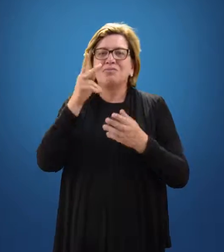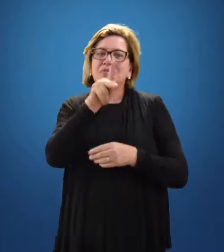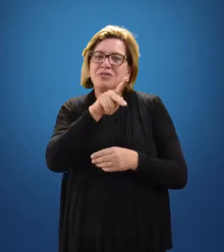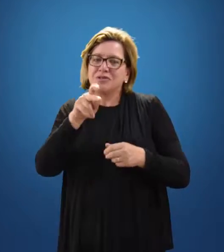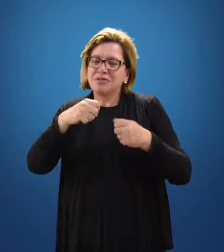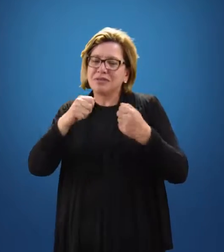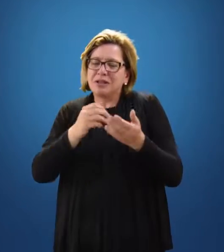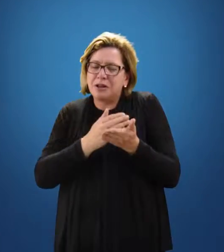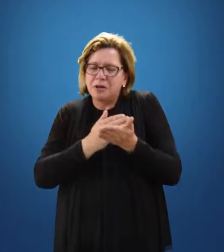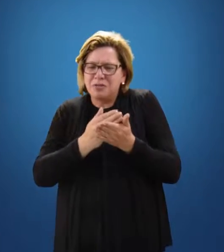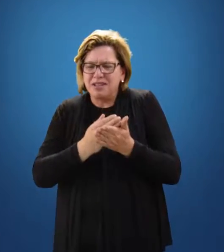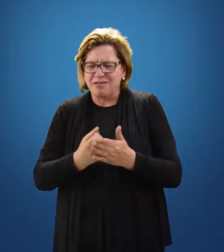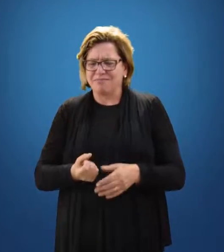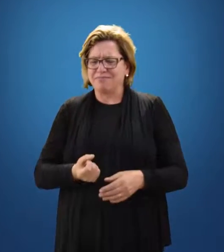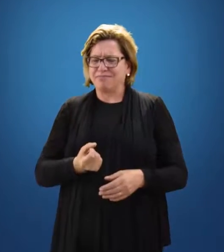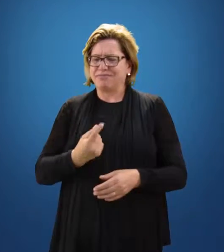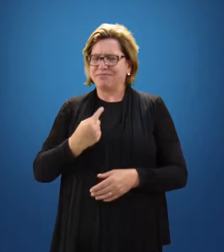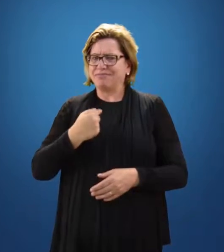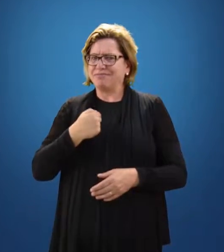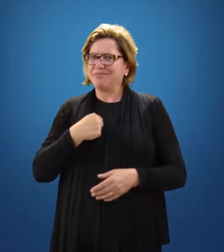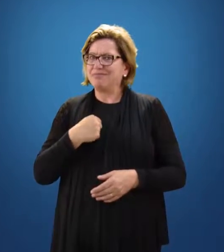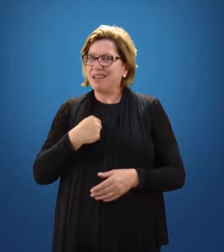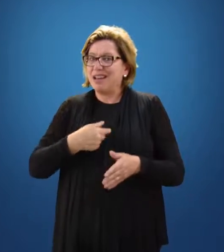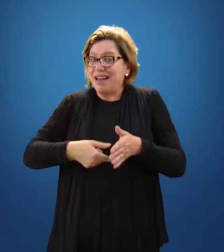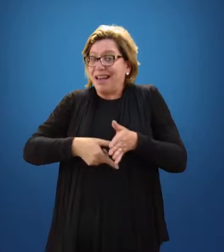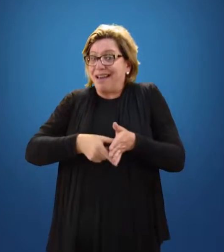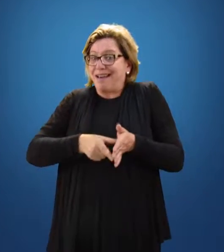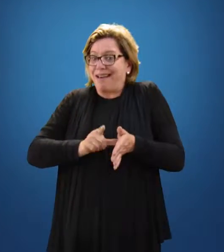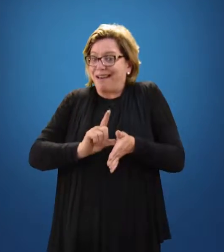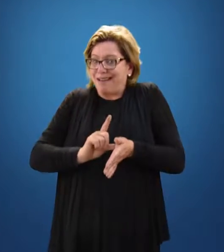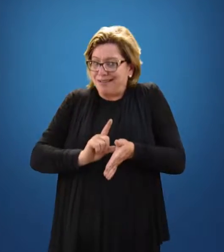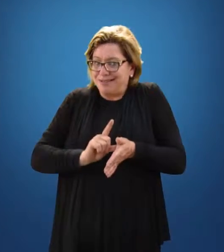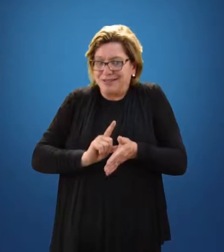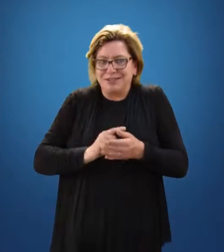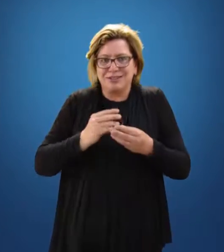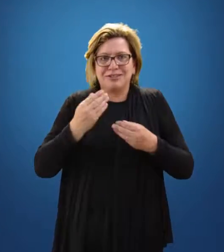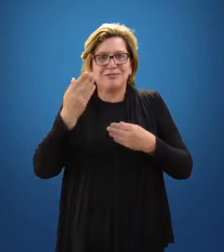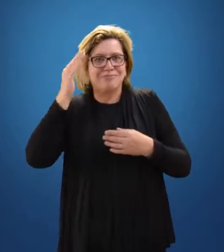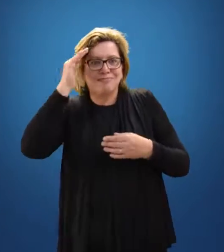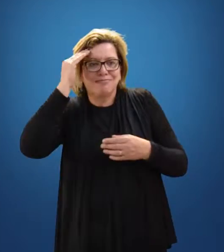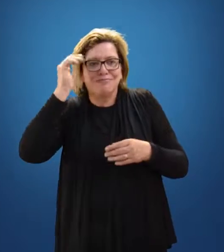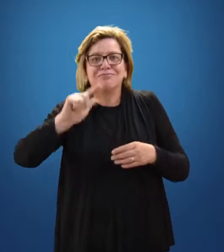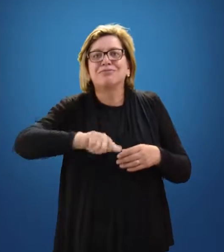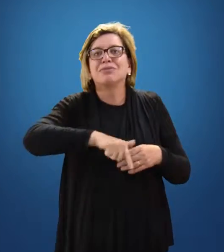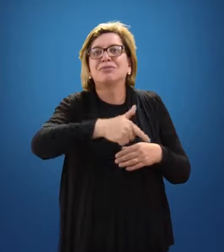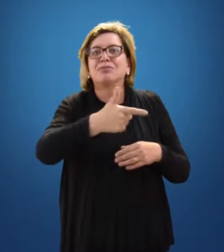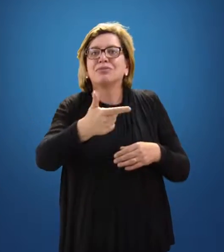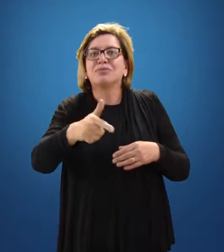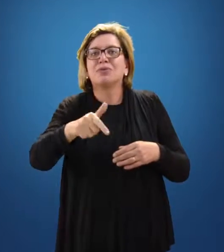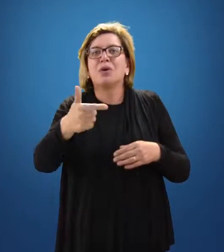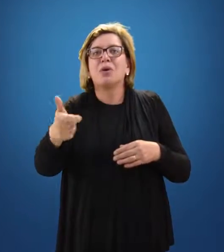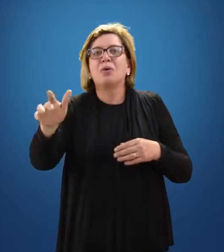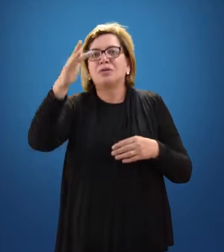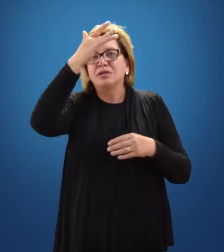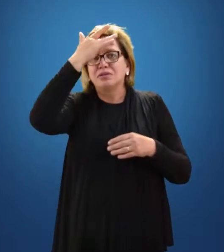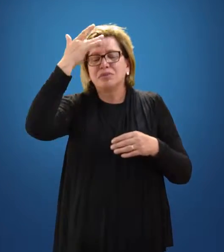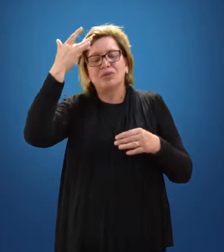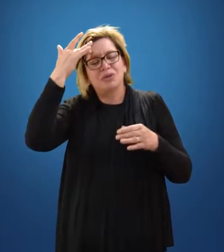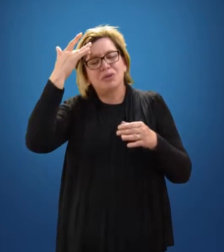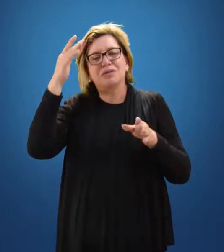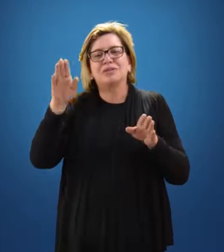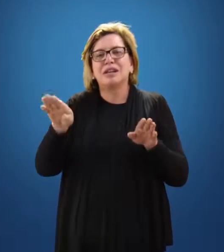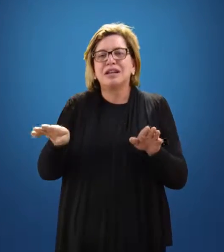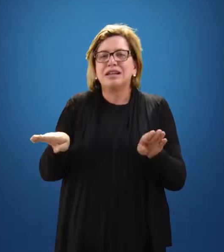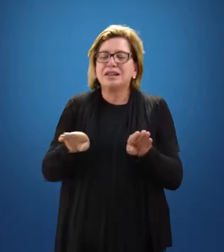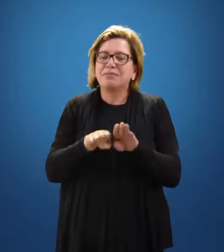estranhando a si próprio antes de começar a compreender e a se familiarizar com